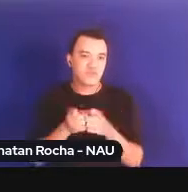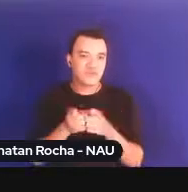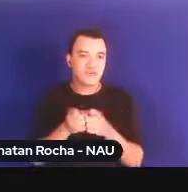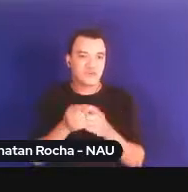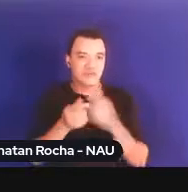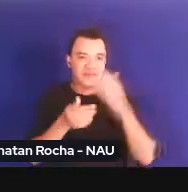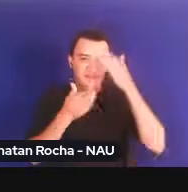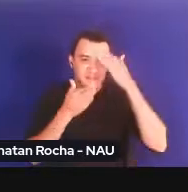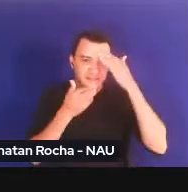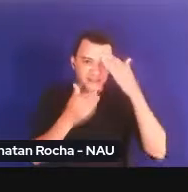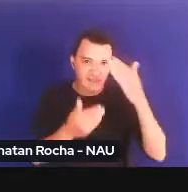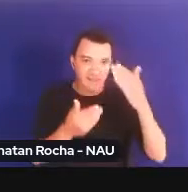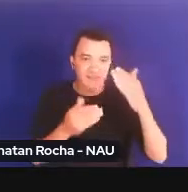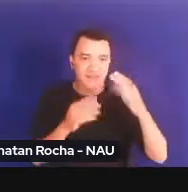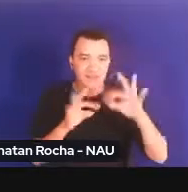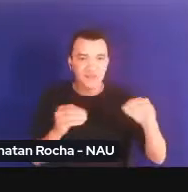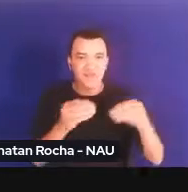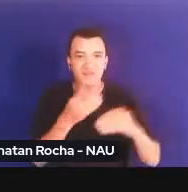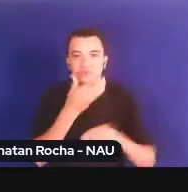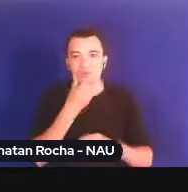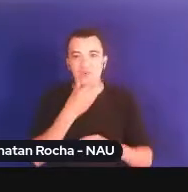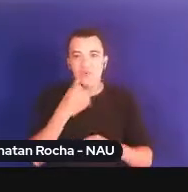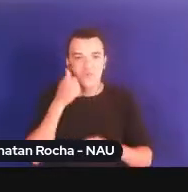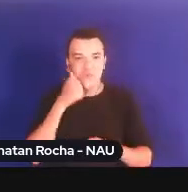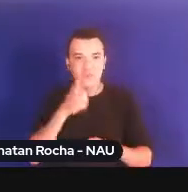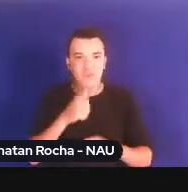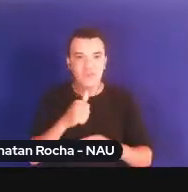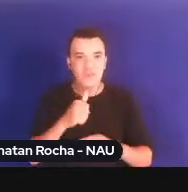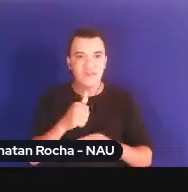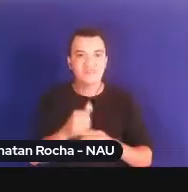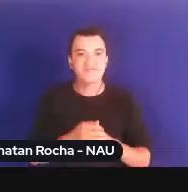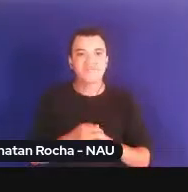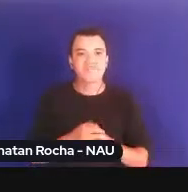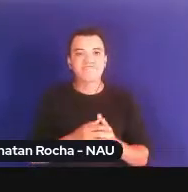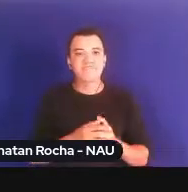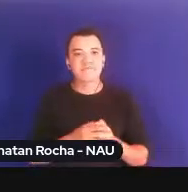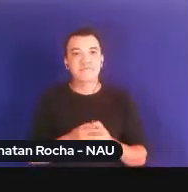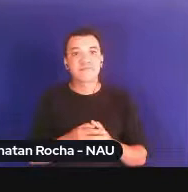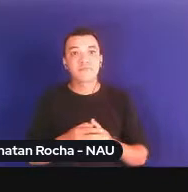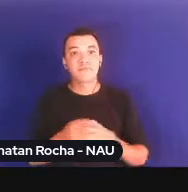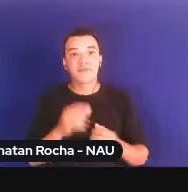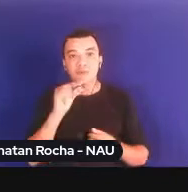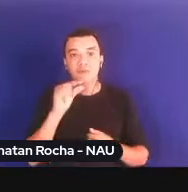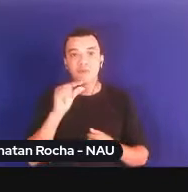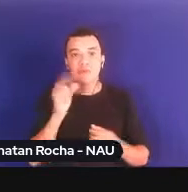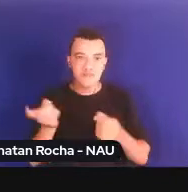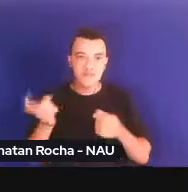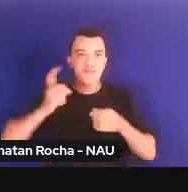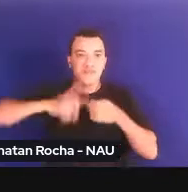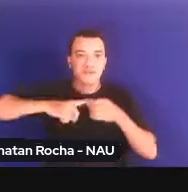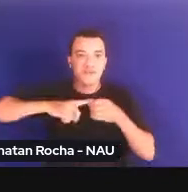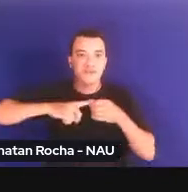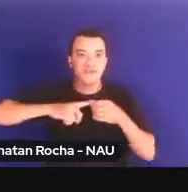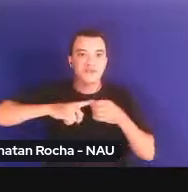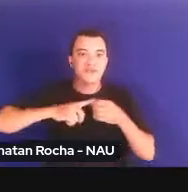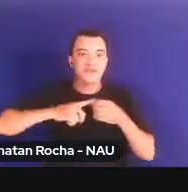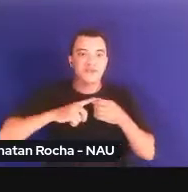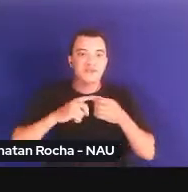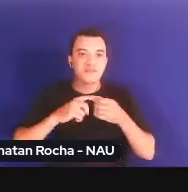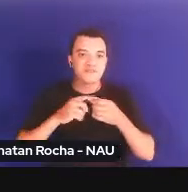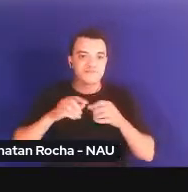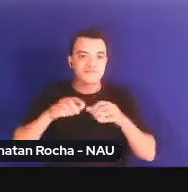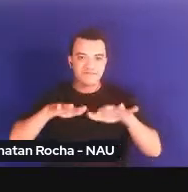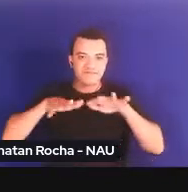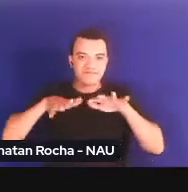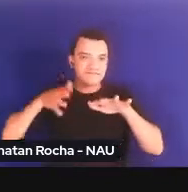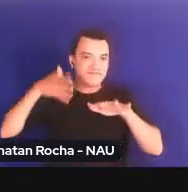agradeço todos e todos que estiveram aqui conosco e daqui a pouco nós voltamos com a nossa conferência com a